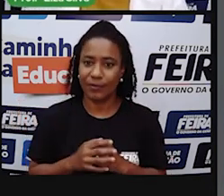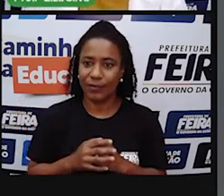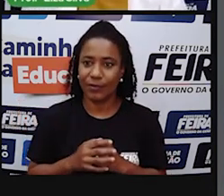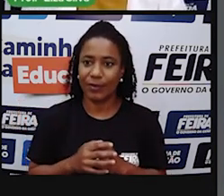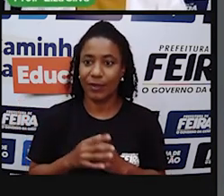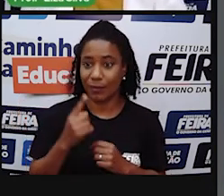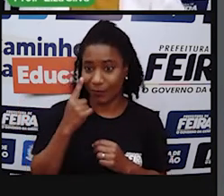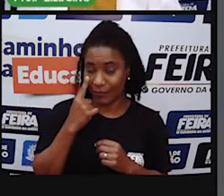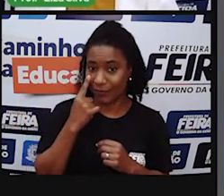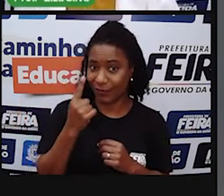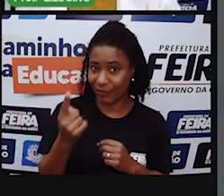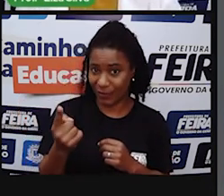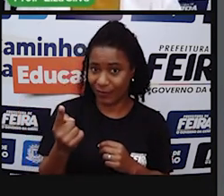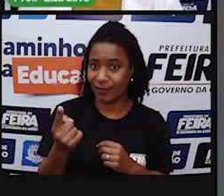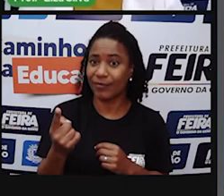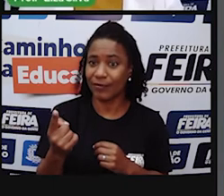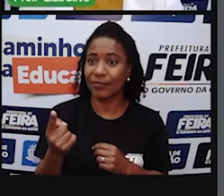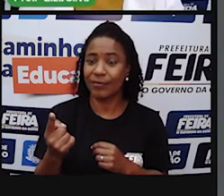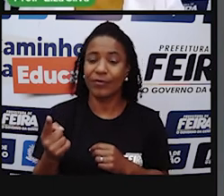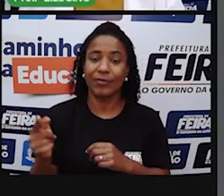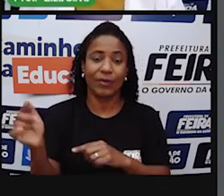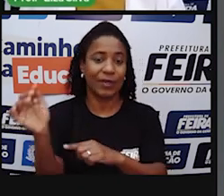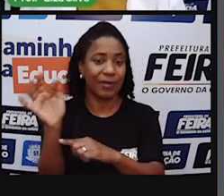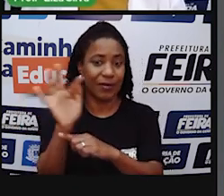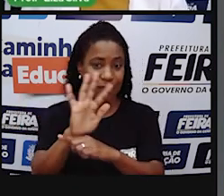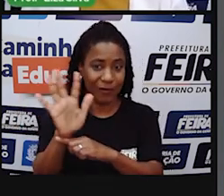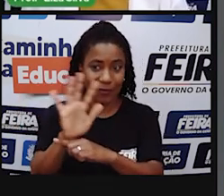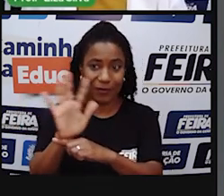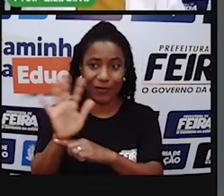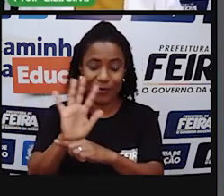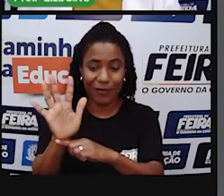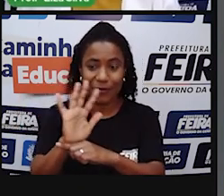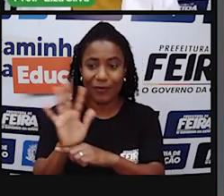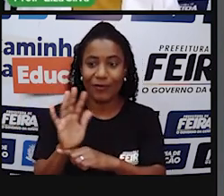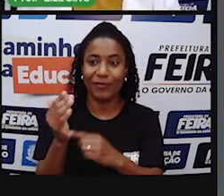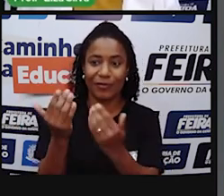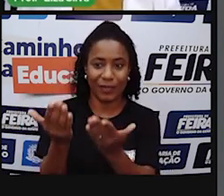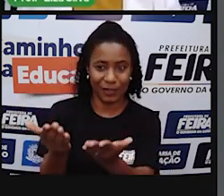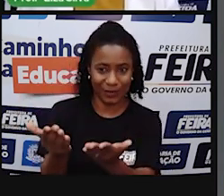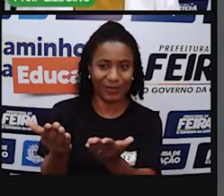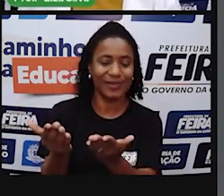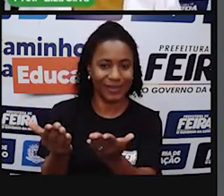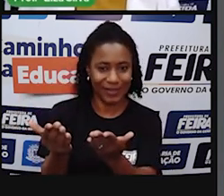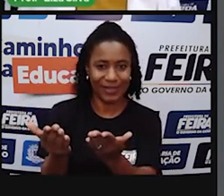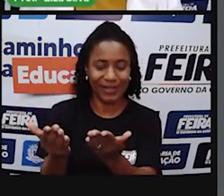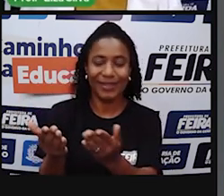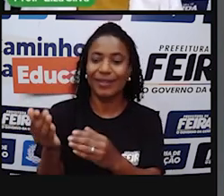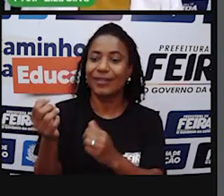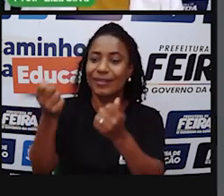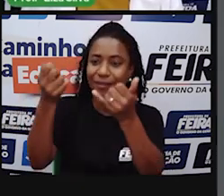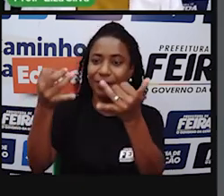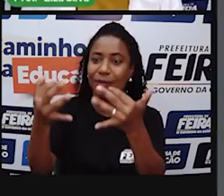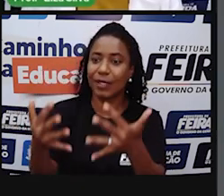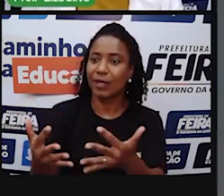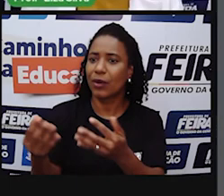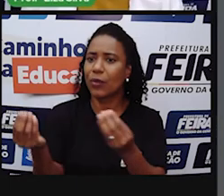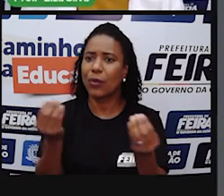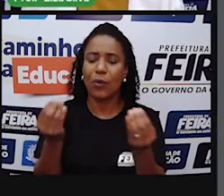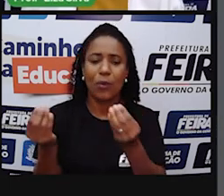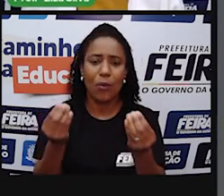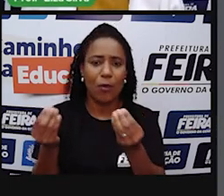vocês Esse vídeo Como sugestão Insight to For our family Para vocês conhecerem Um pouquinho